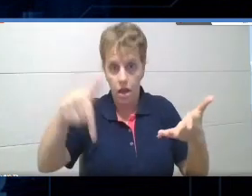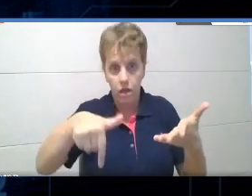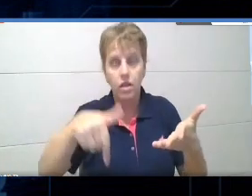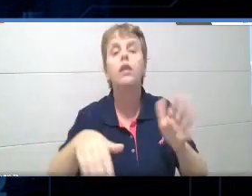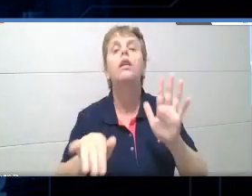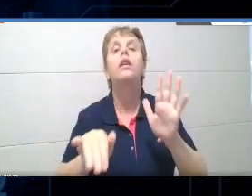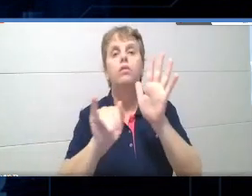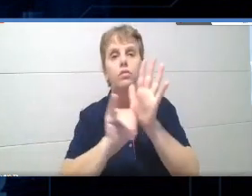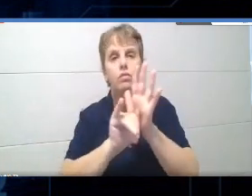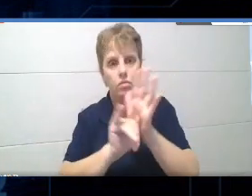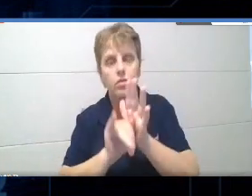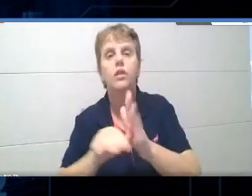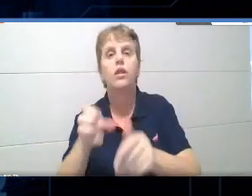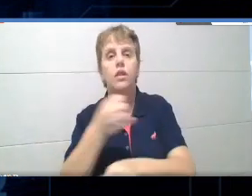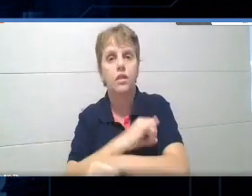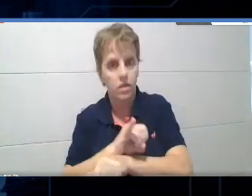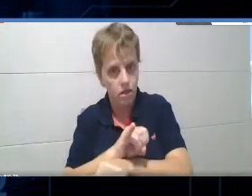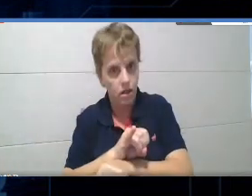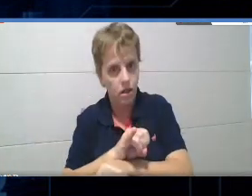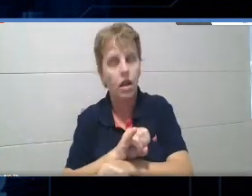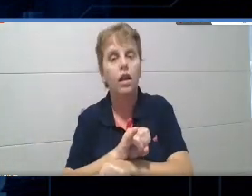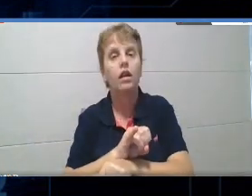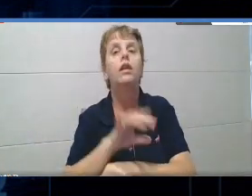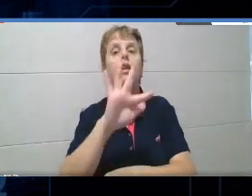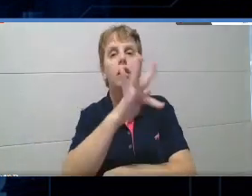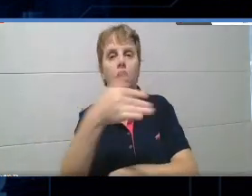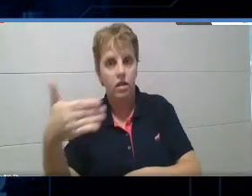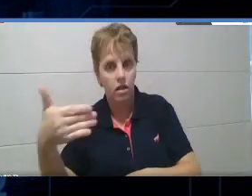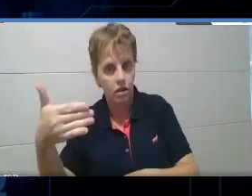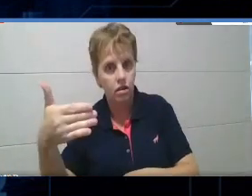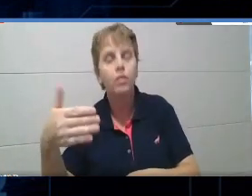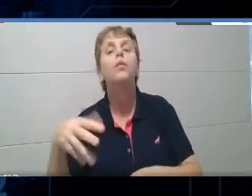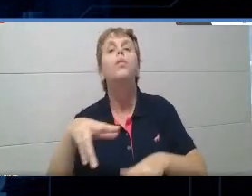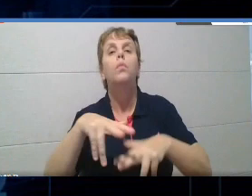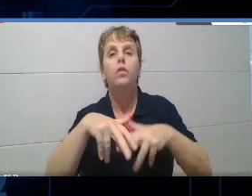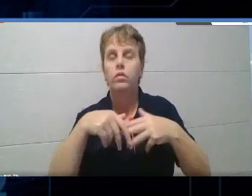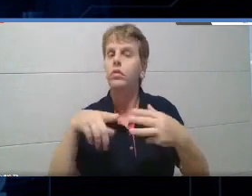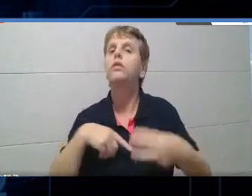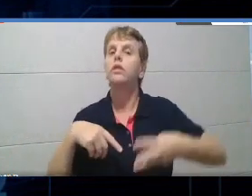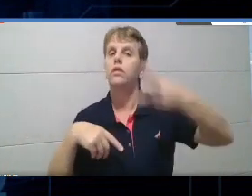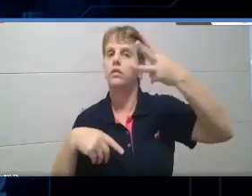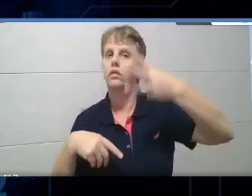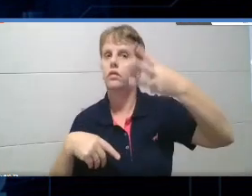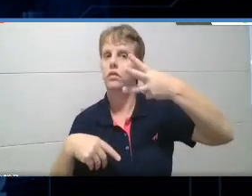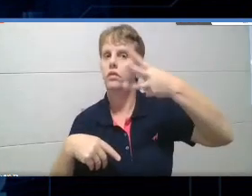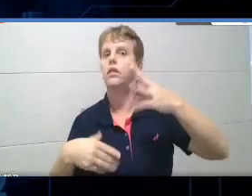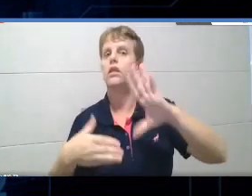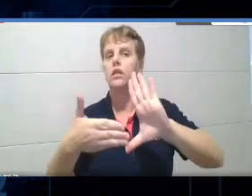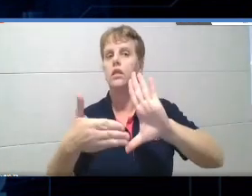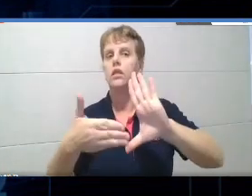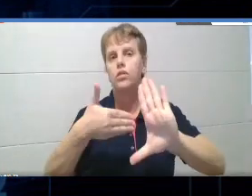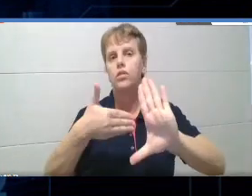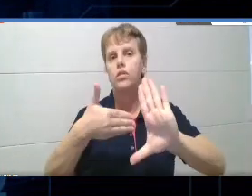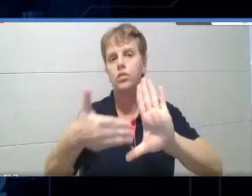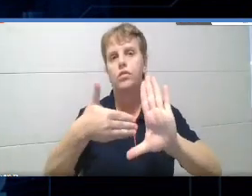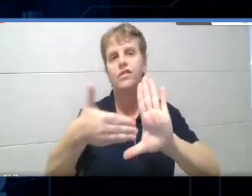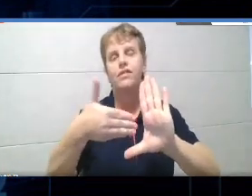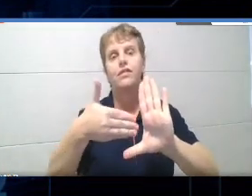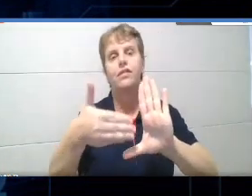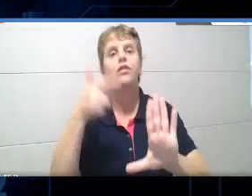do Sistema FIESC, estamos com essa série aí de webinar justamente para a gente poder estar